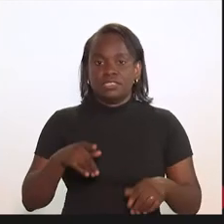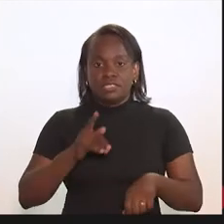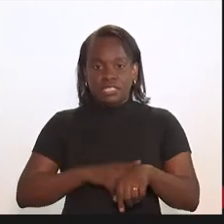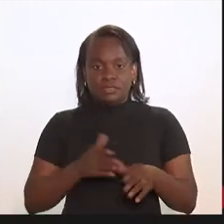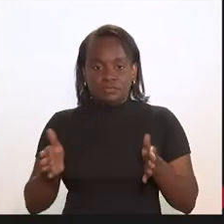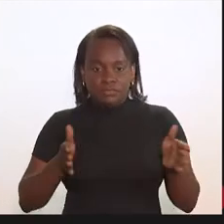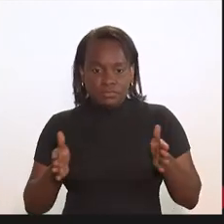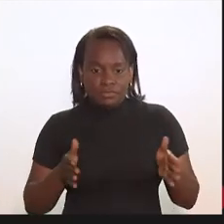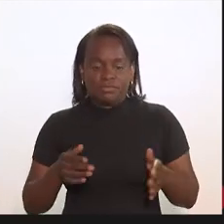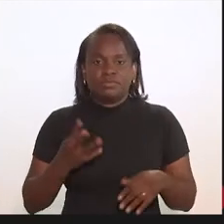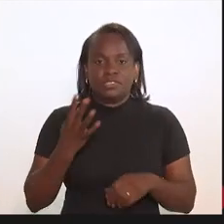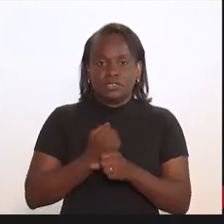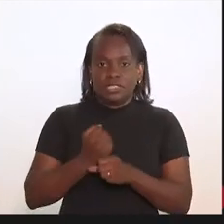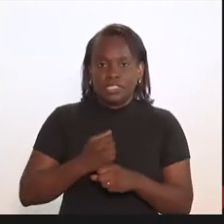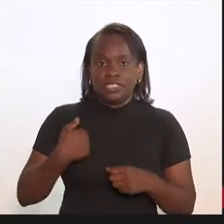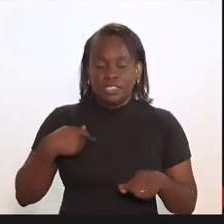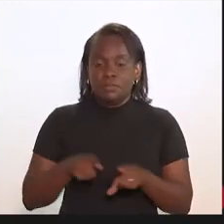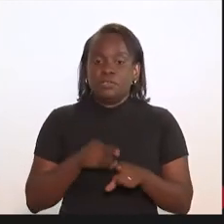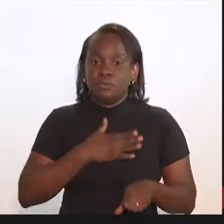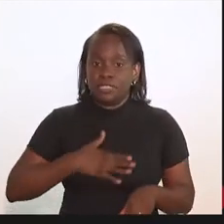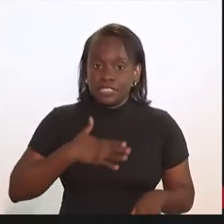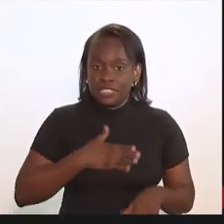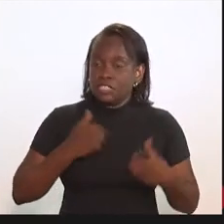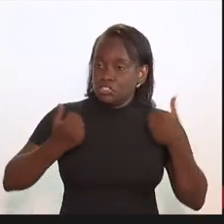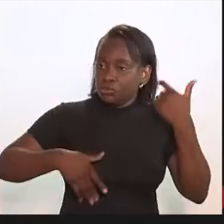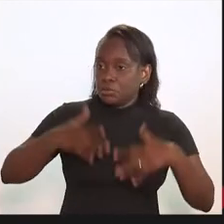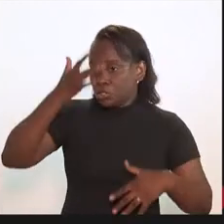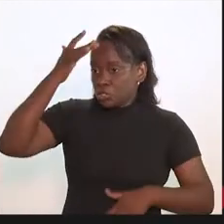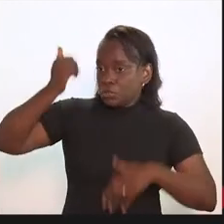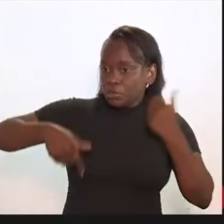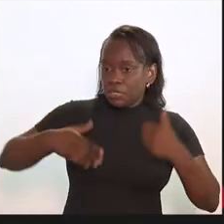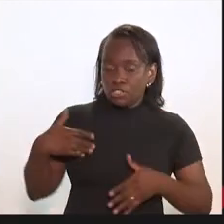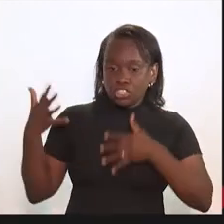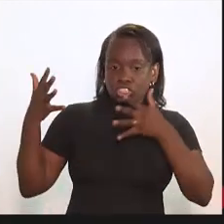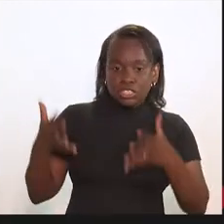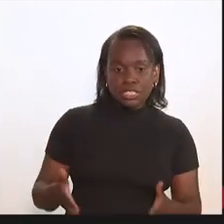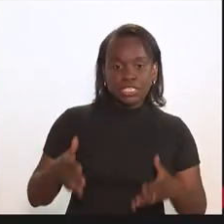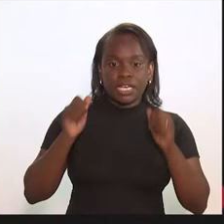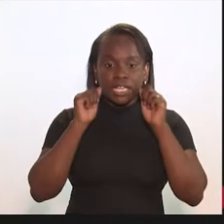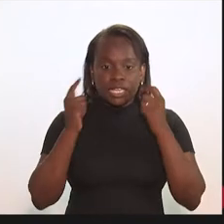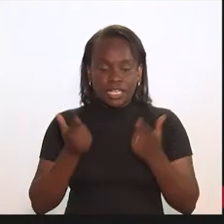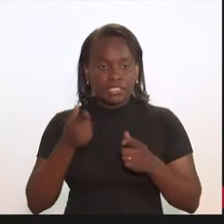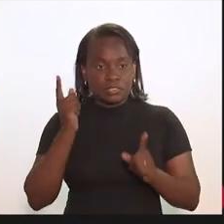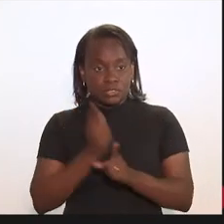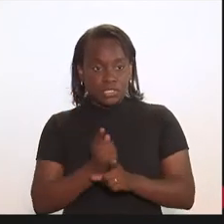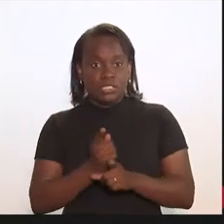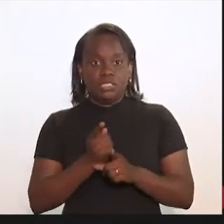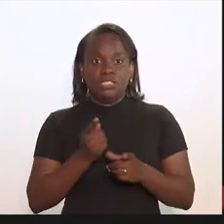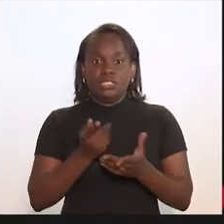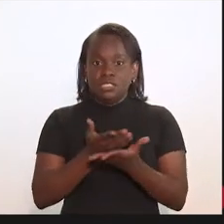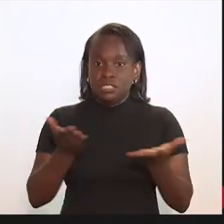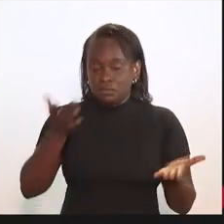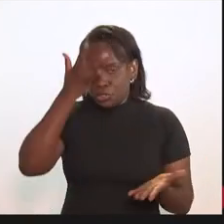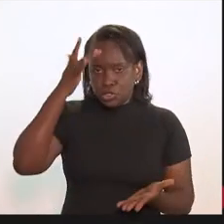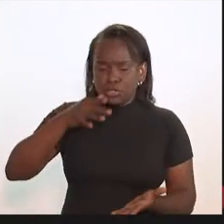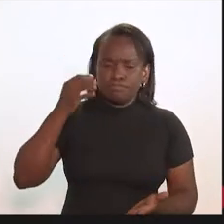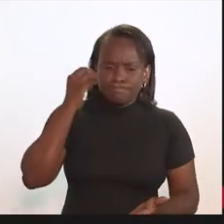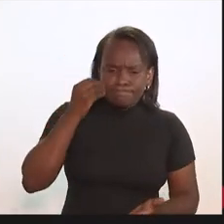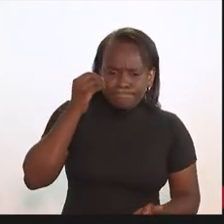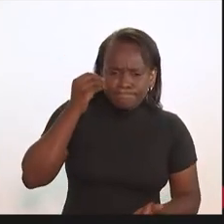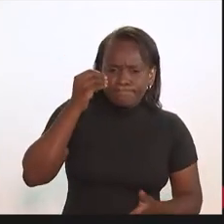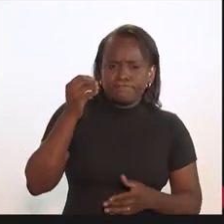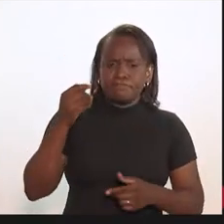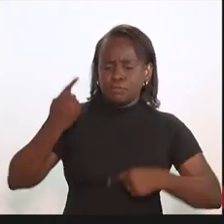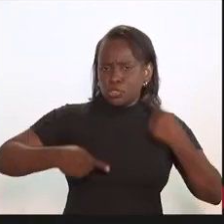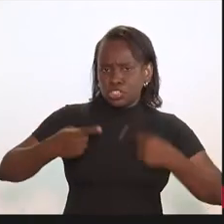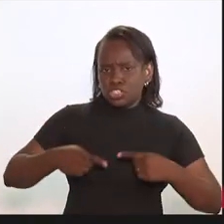tido o prazer de, quando eu comento com as pessoas dessa chegada minha na Assembleia, de ter me deparado com quadros experientes